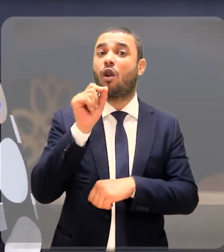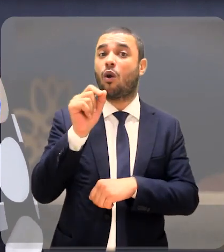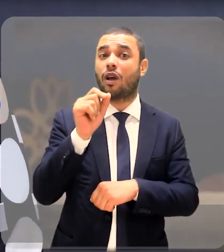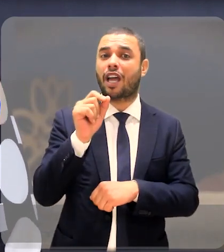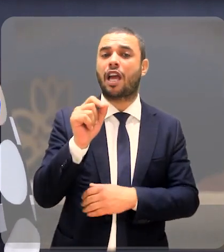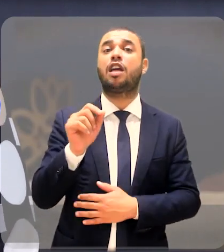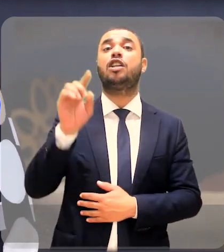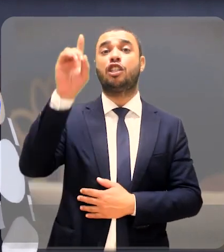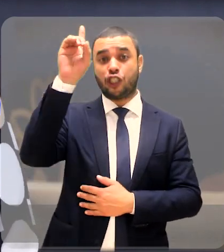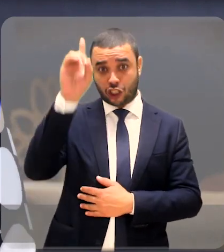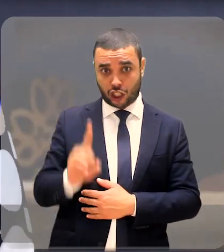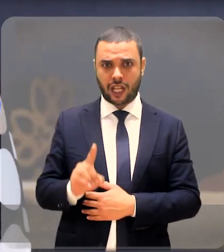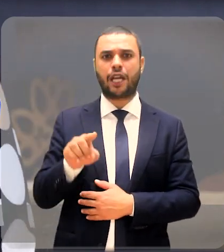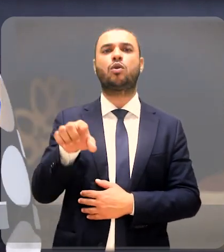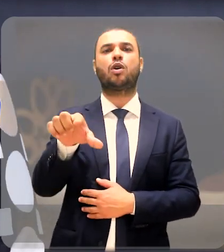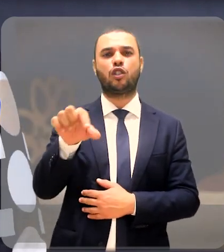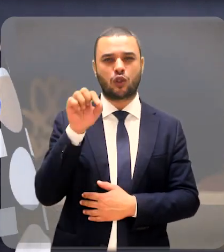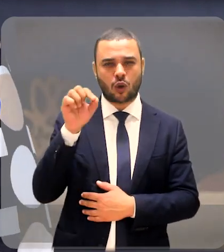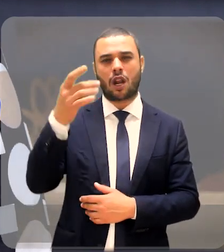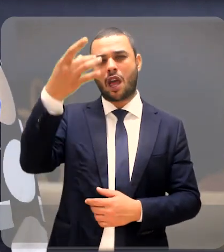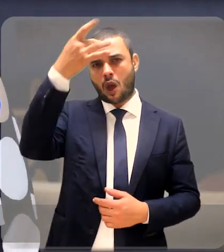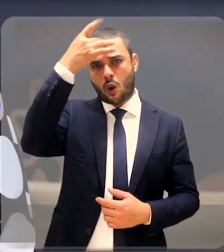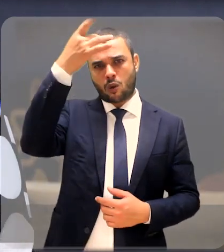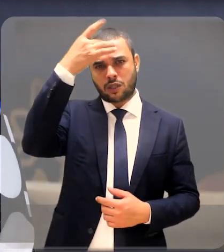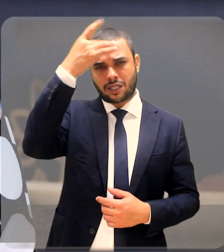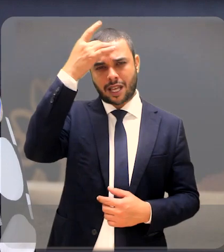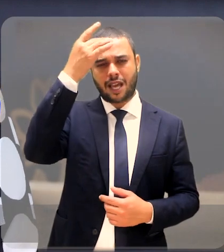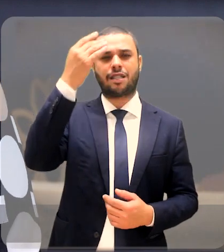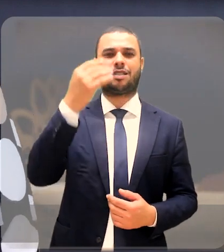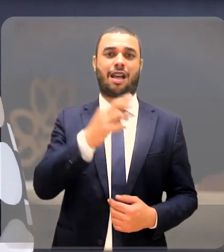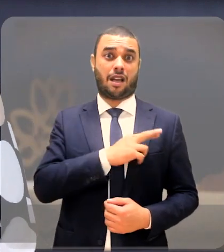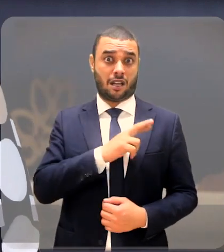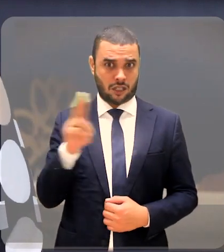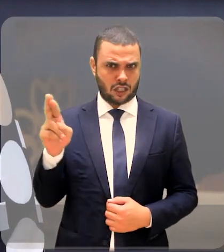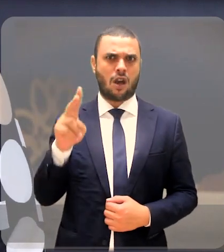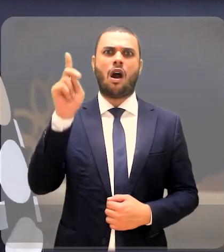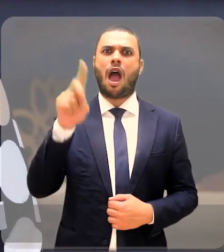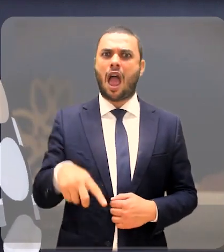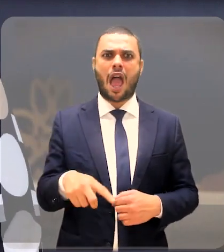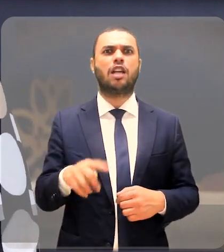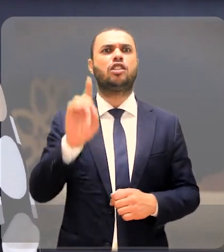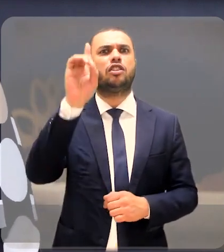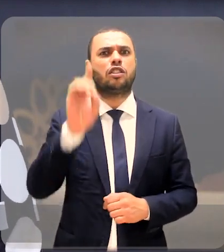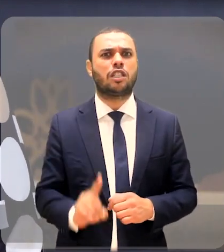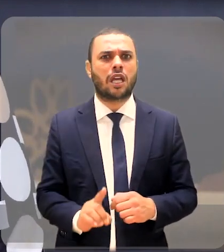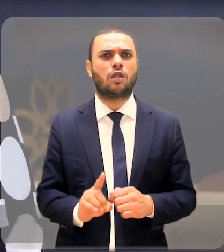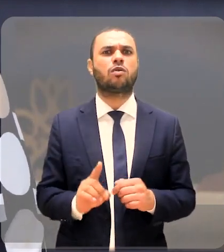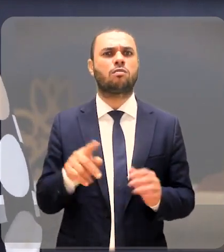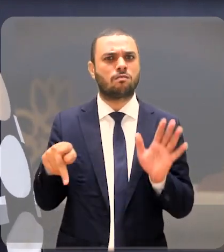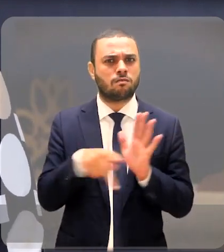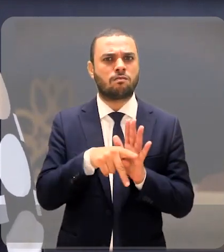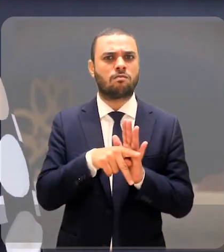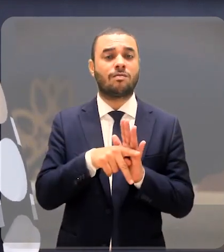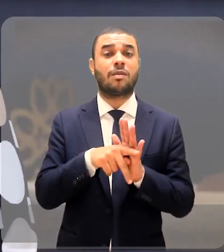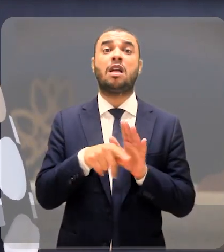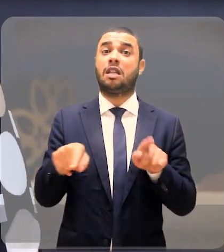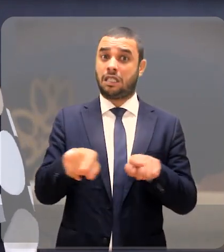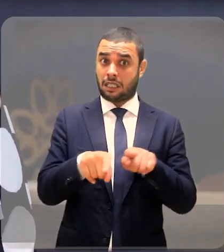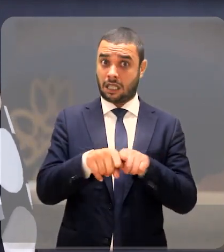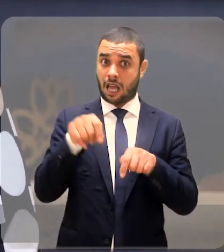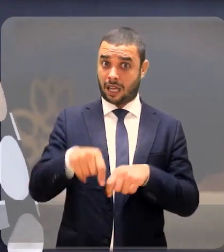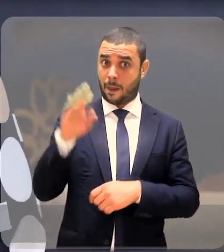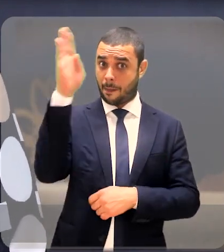inviolável a liberdade de consciência e de crença, além de assegurar que é livre no Brasil